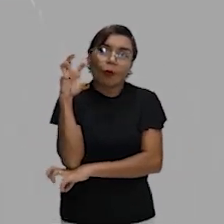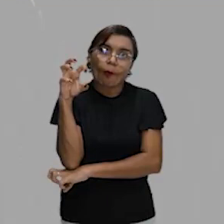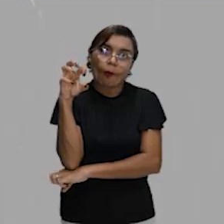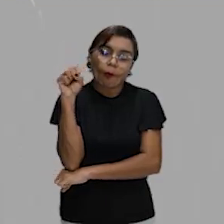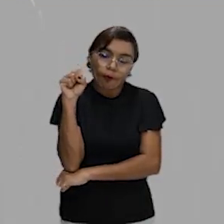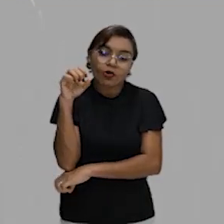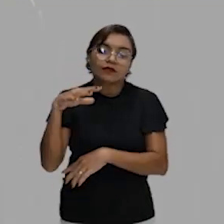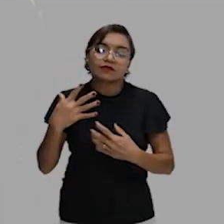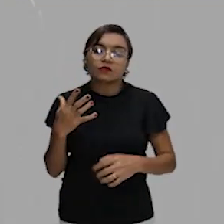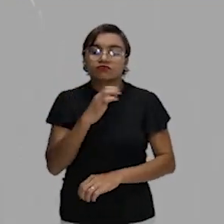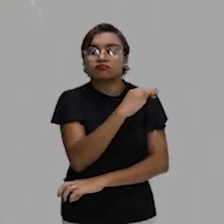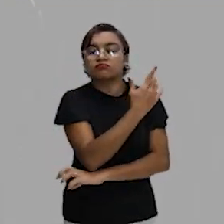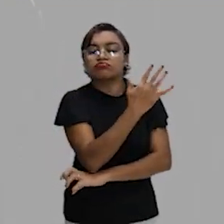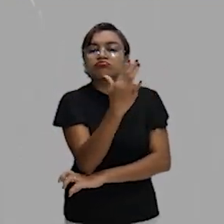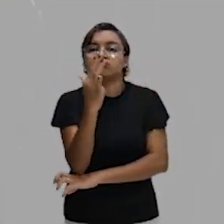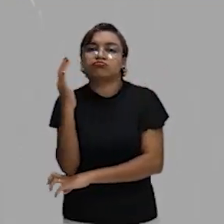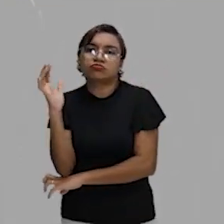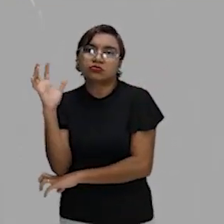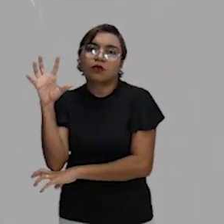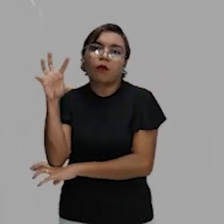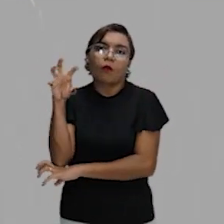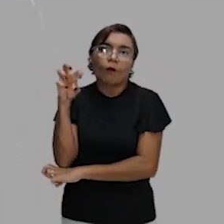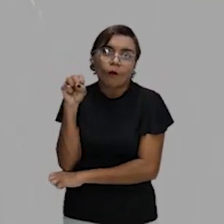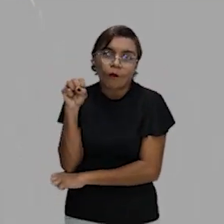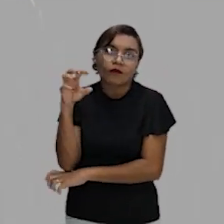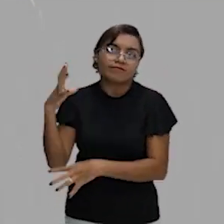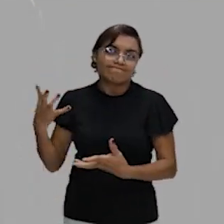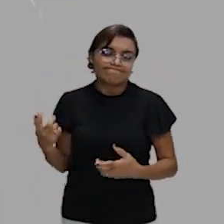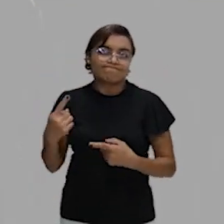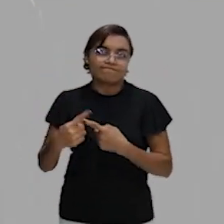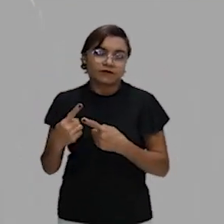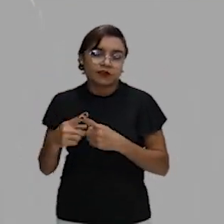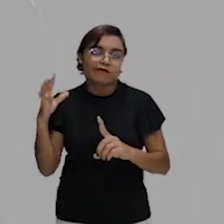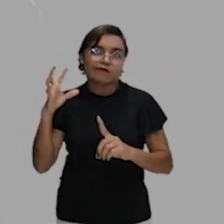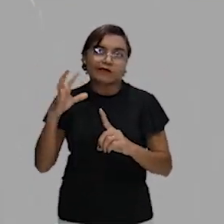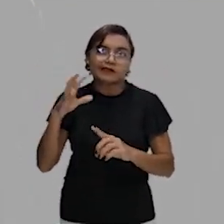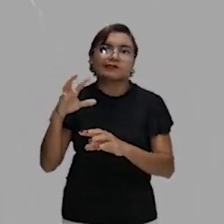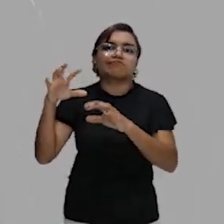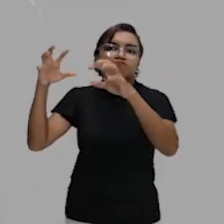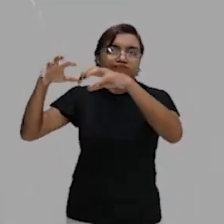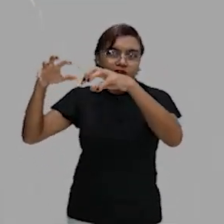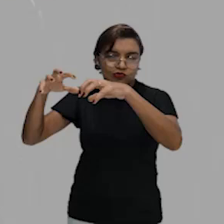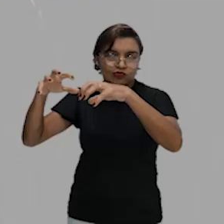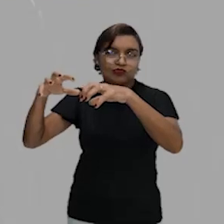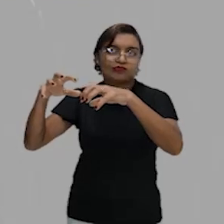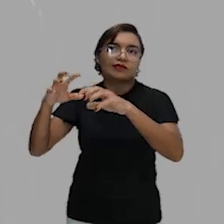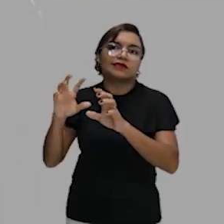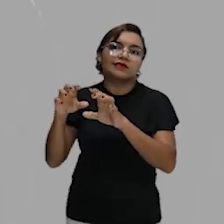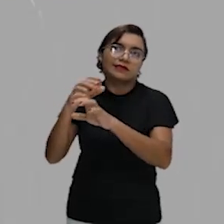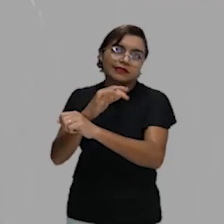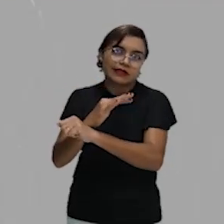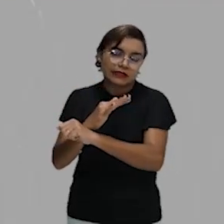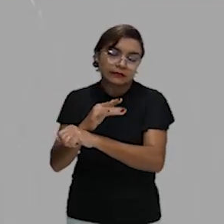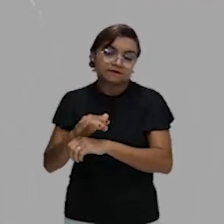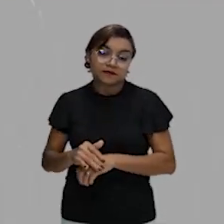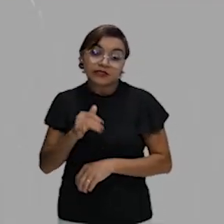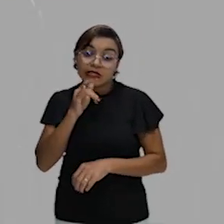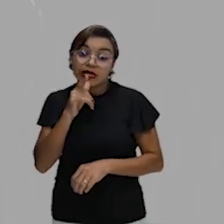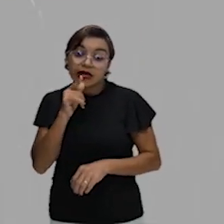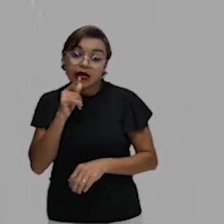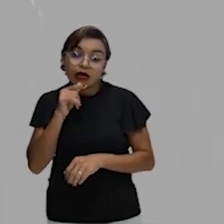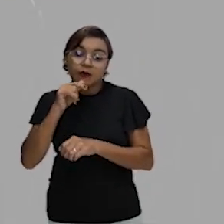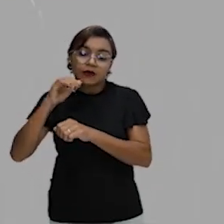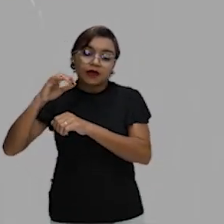Está certo? Então, essa vegetação, ela pode vir a morrer. devido à presença da chuva ácida. Essa água, galera, quando ela cai no solo,